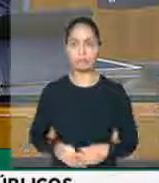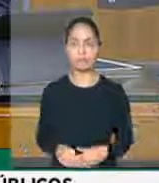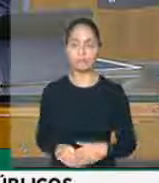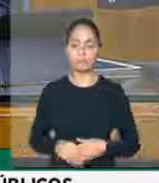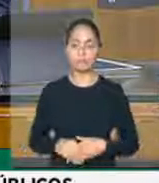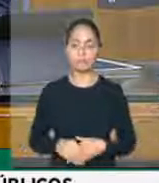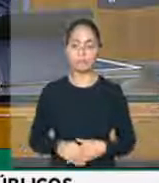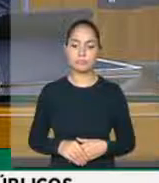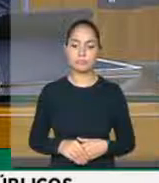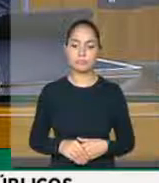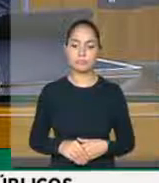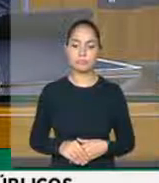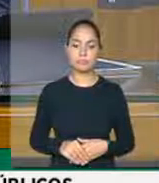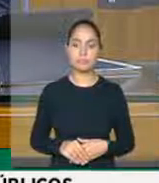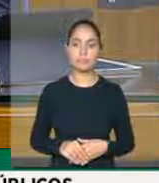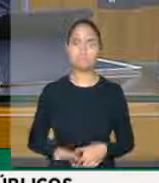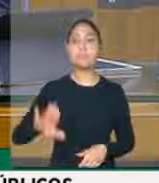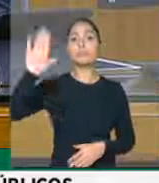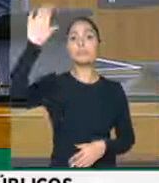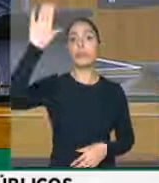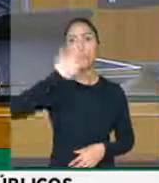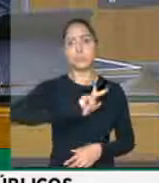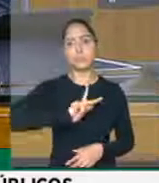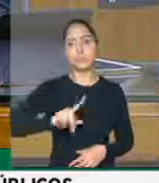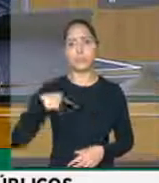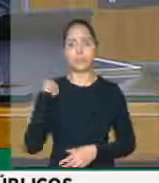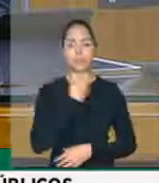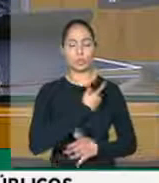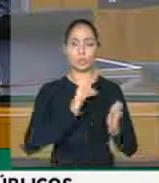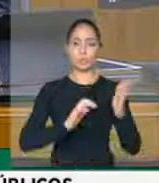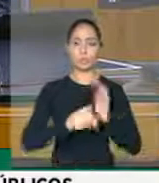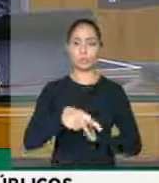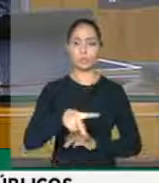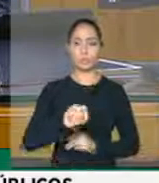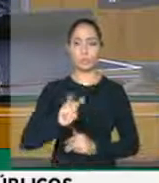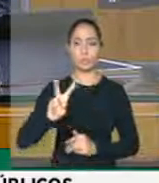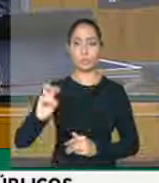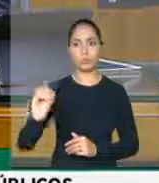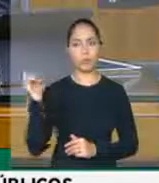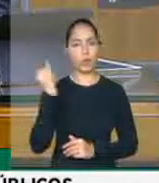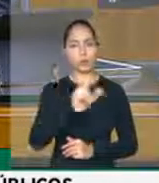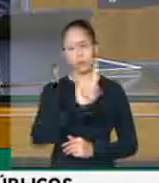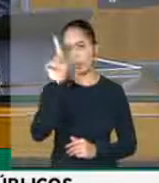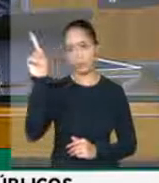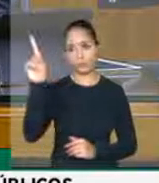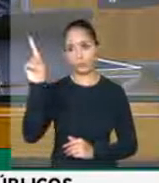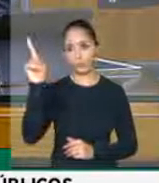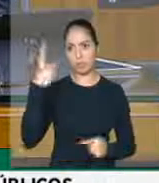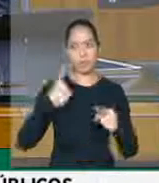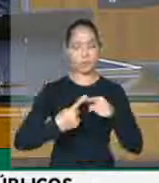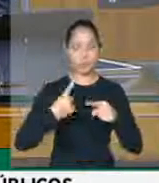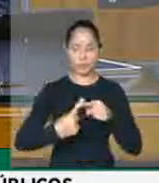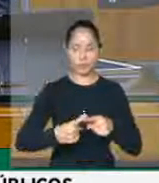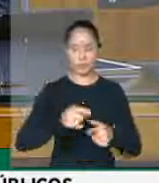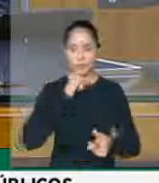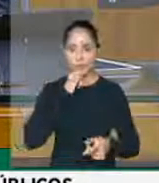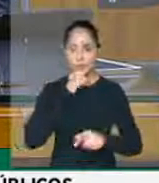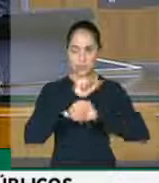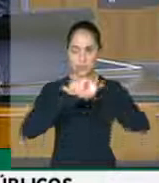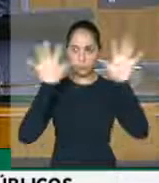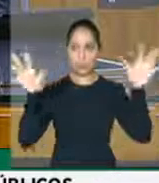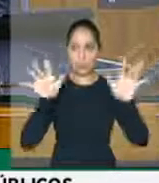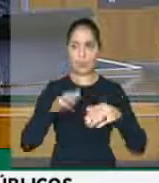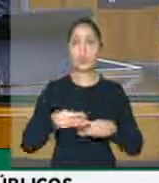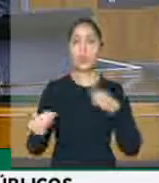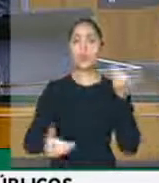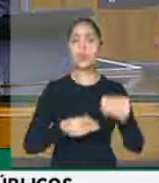Não, presidente, eu não vou orientar não. Bom, primeiro, pelo já estabelecido aqui, algumas questões